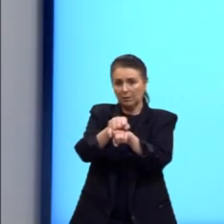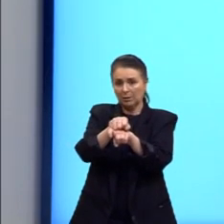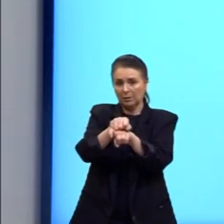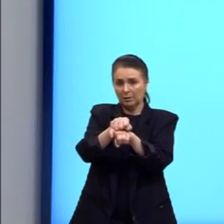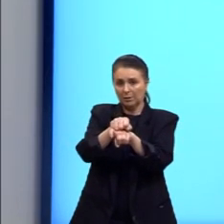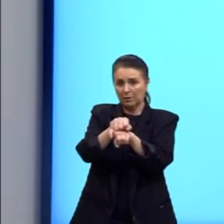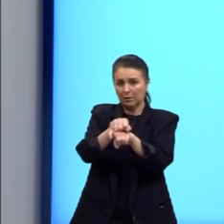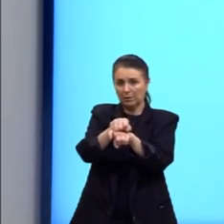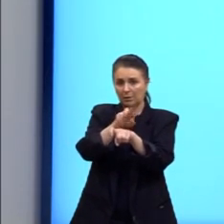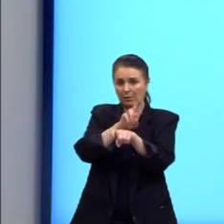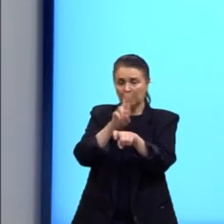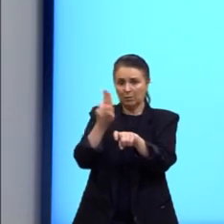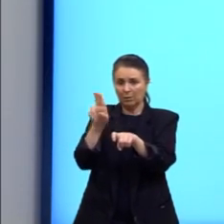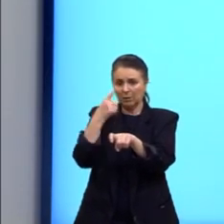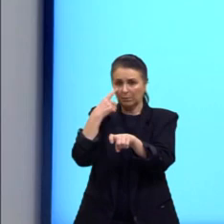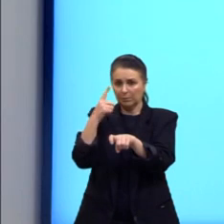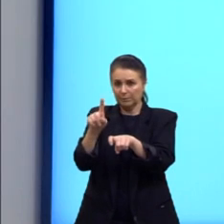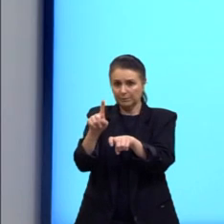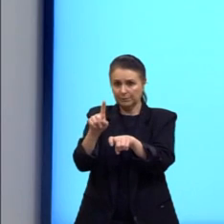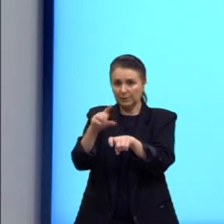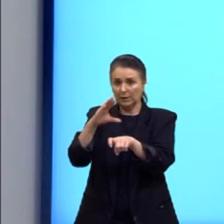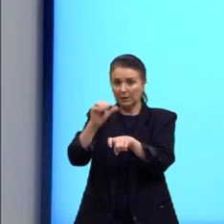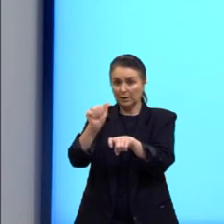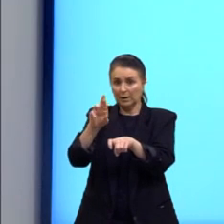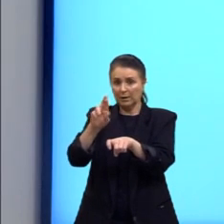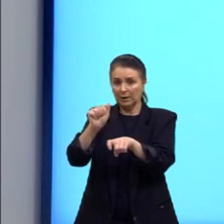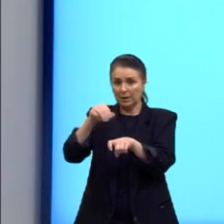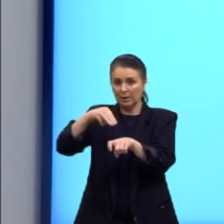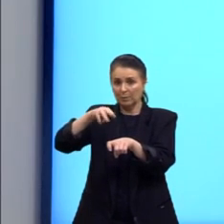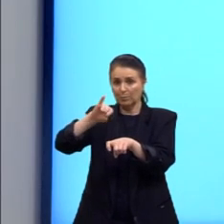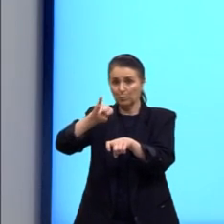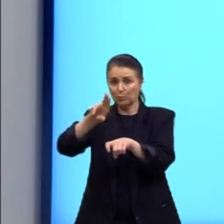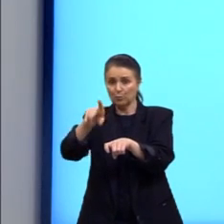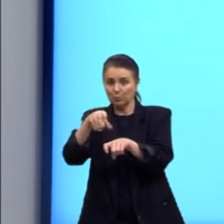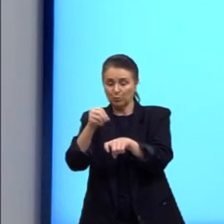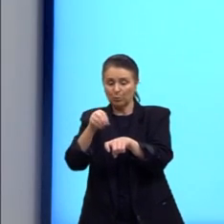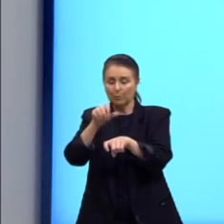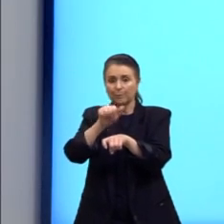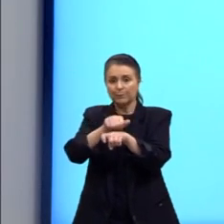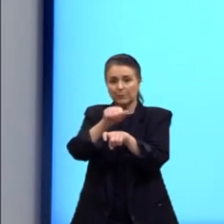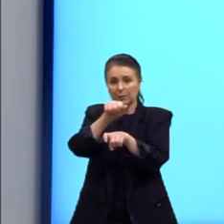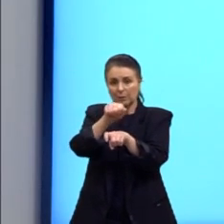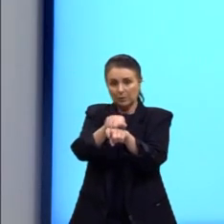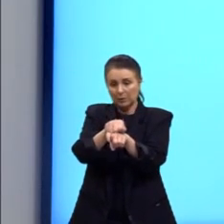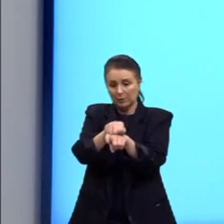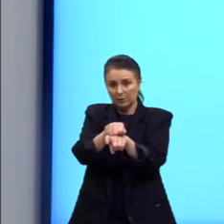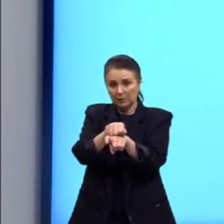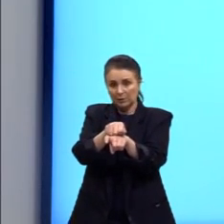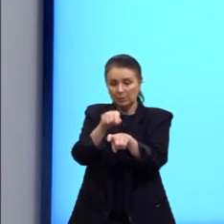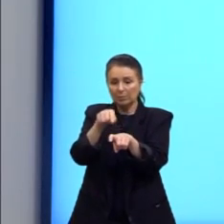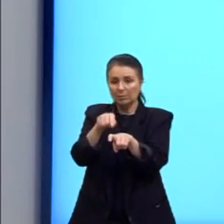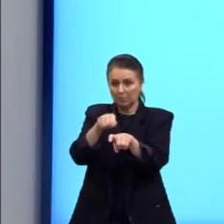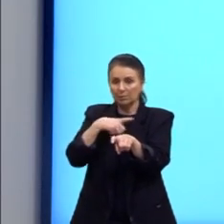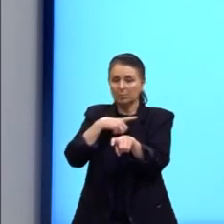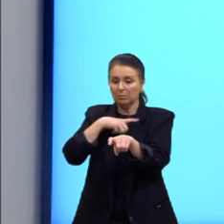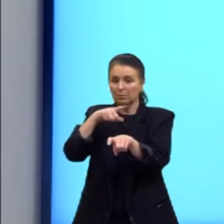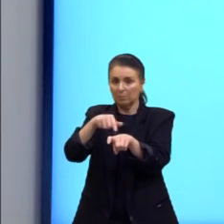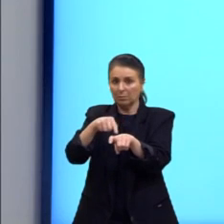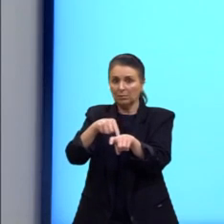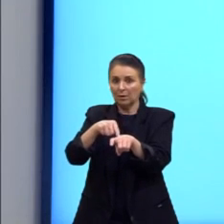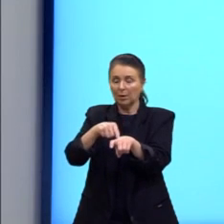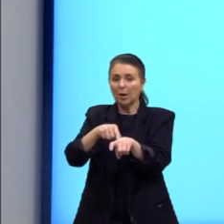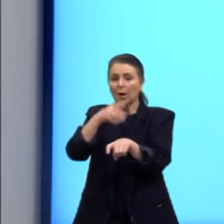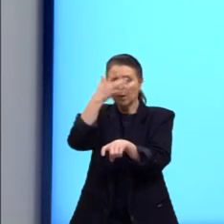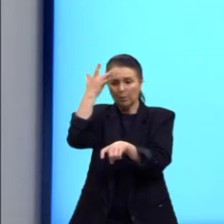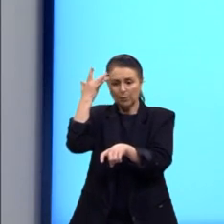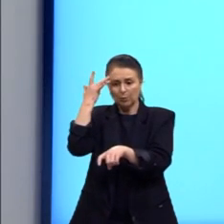prestar bastante atenção. Que é o caramujo que é o hospedeiro intermediário. E o ser humano é o hospedeiro